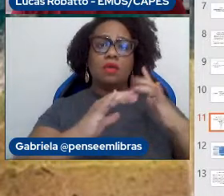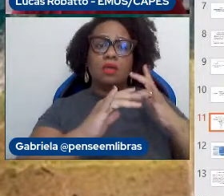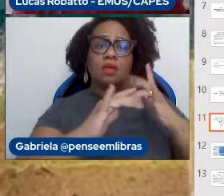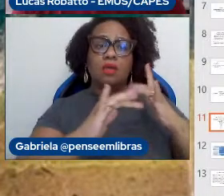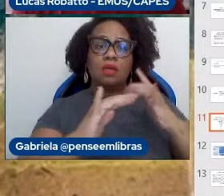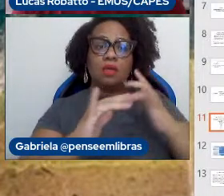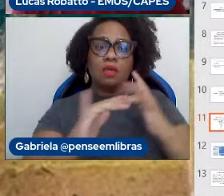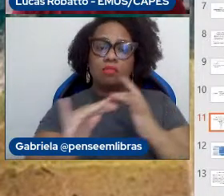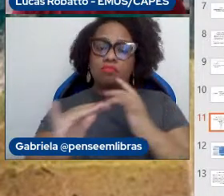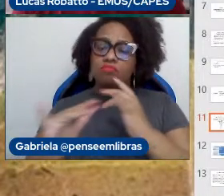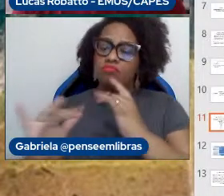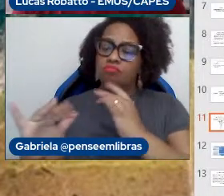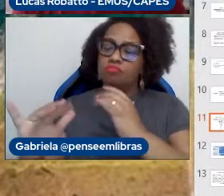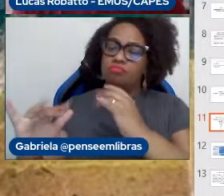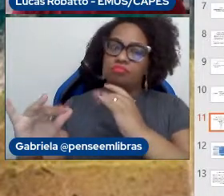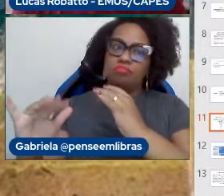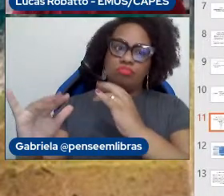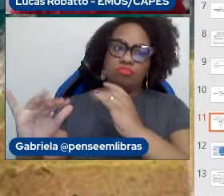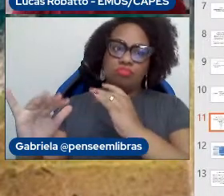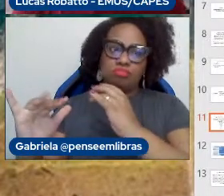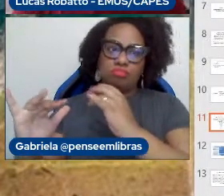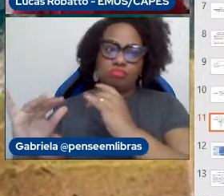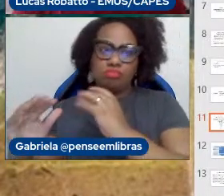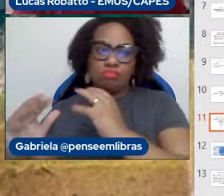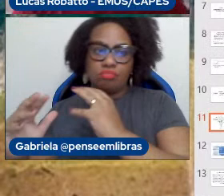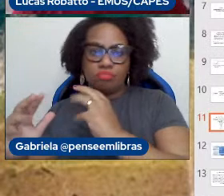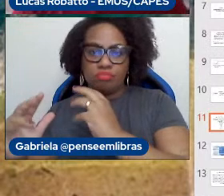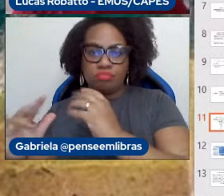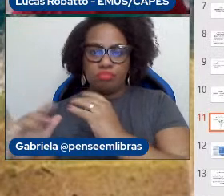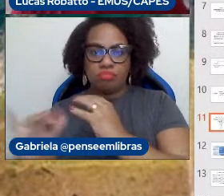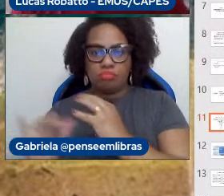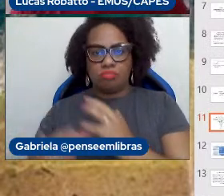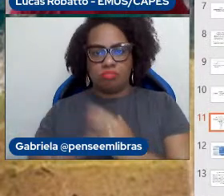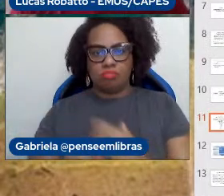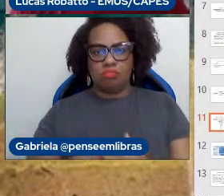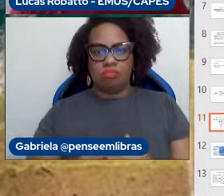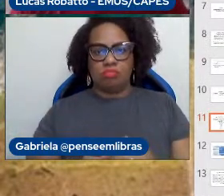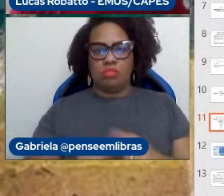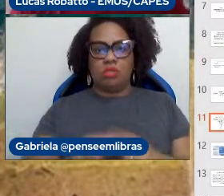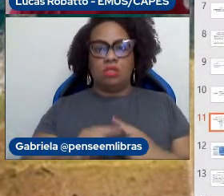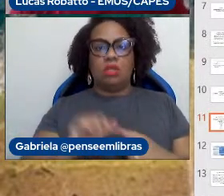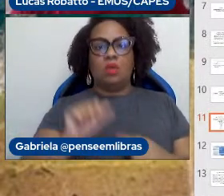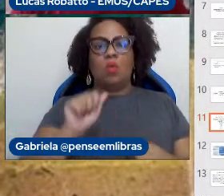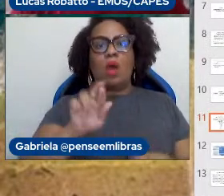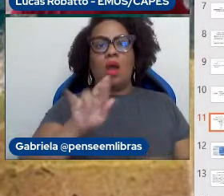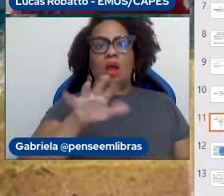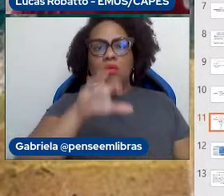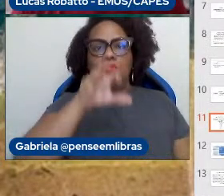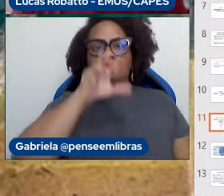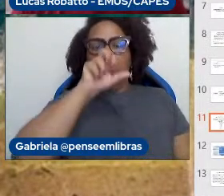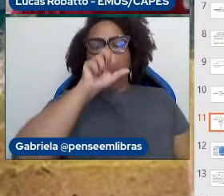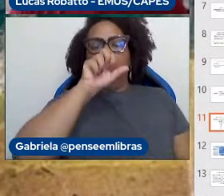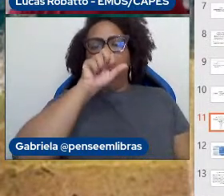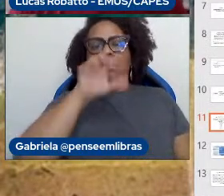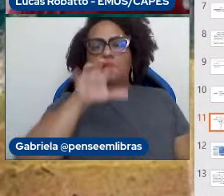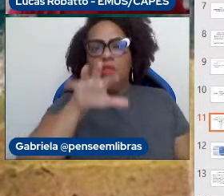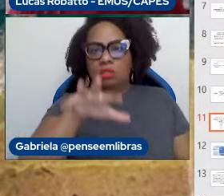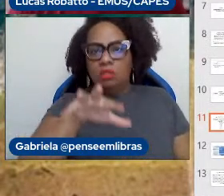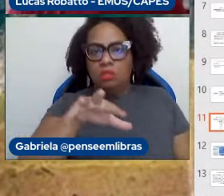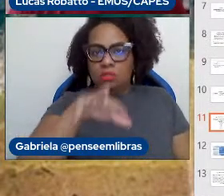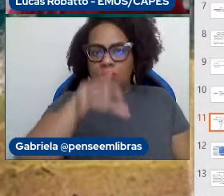e a parte do dos lábios. Enfim, o controle da saída do ar. Então, essas são